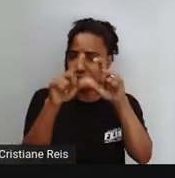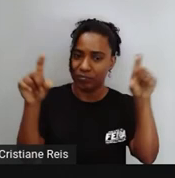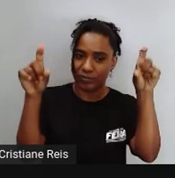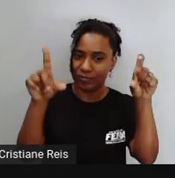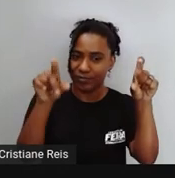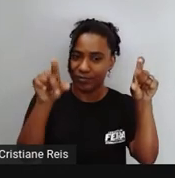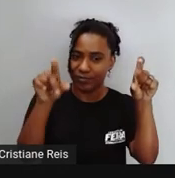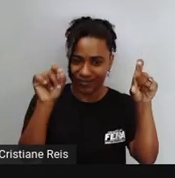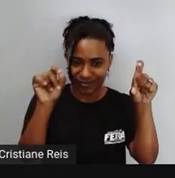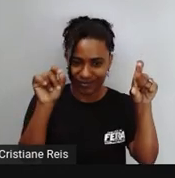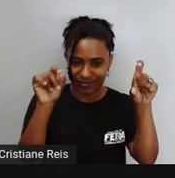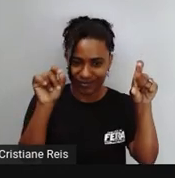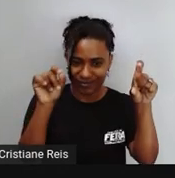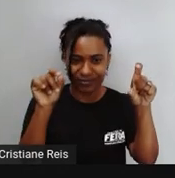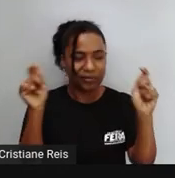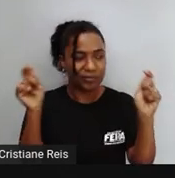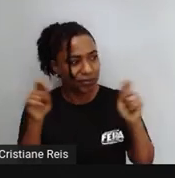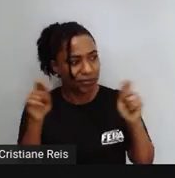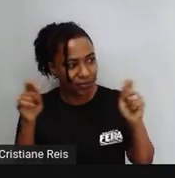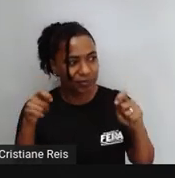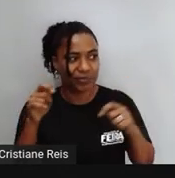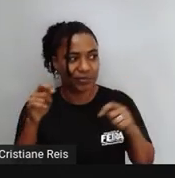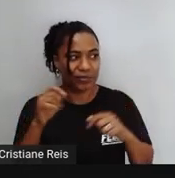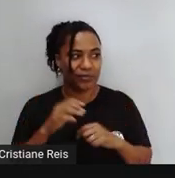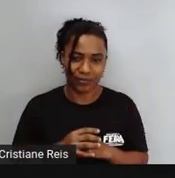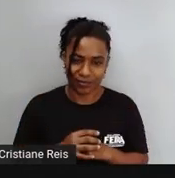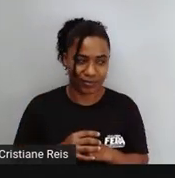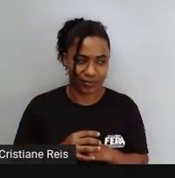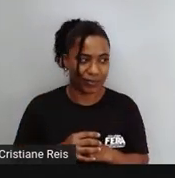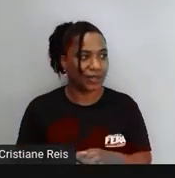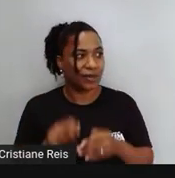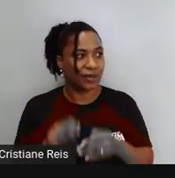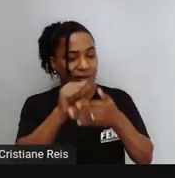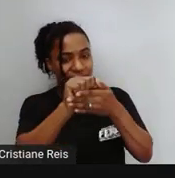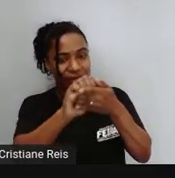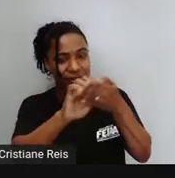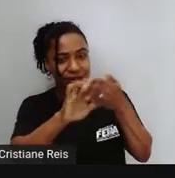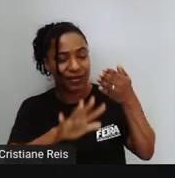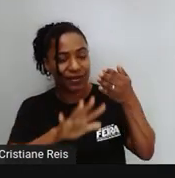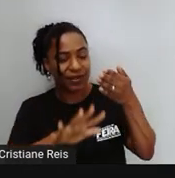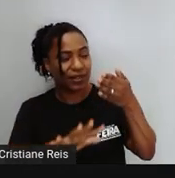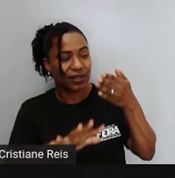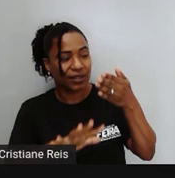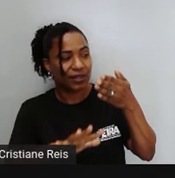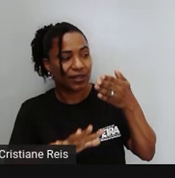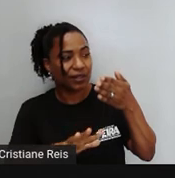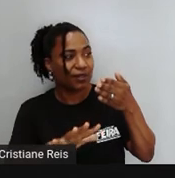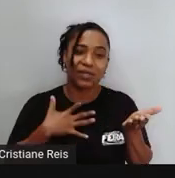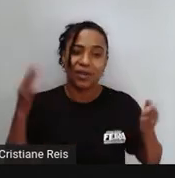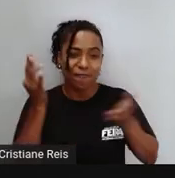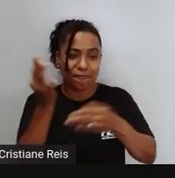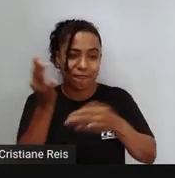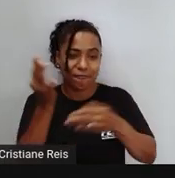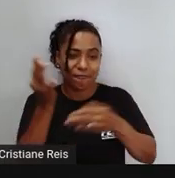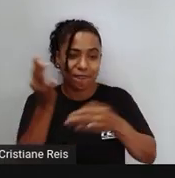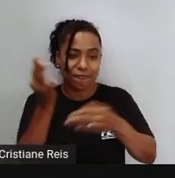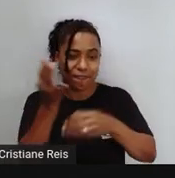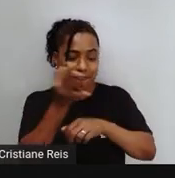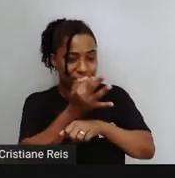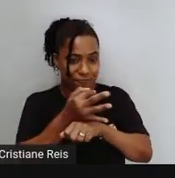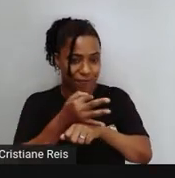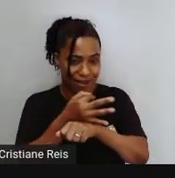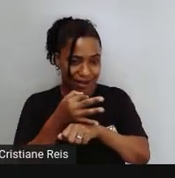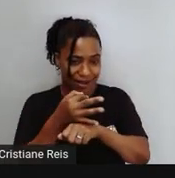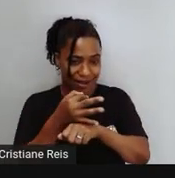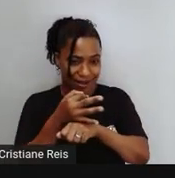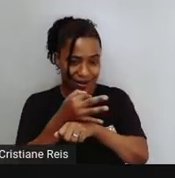Pode ser Por exemplo Sobre as atividades Que você quer desenvolver Nas suas férias Ou sobre Os seus projetos